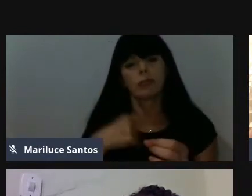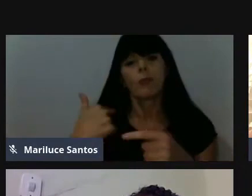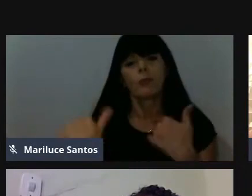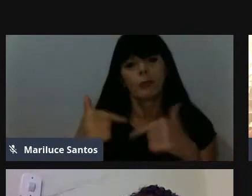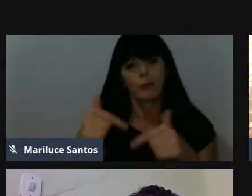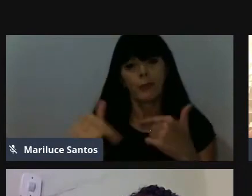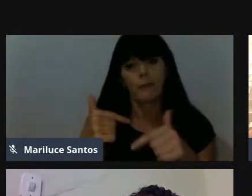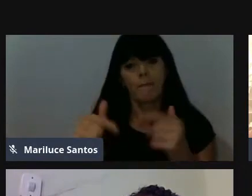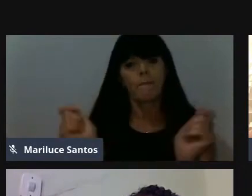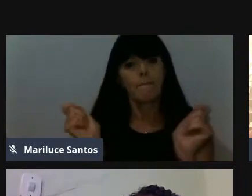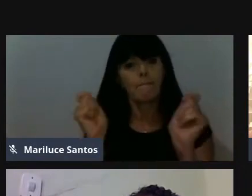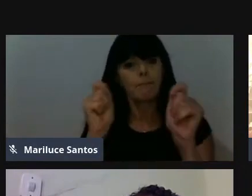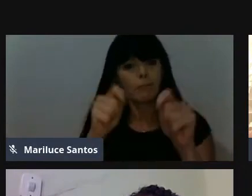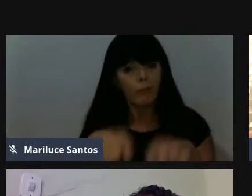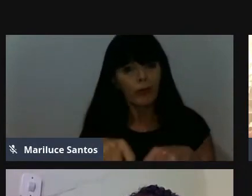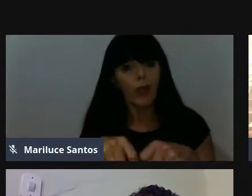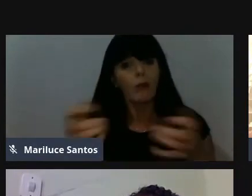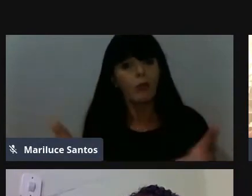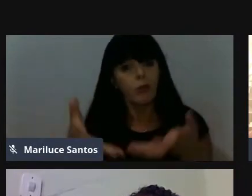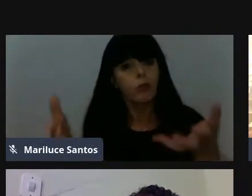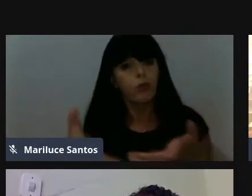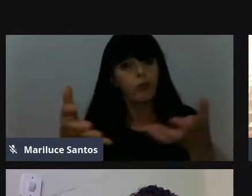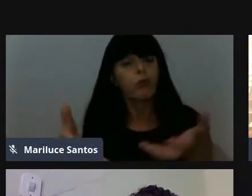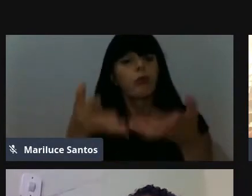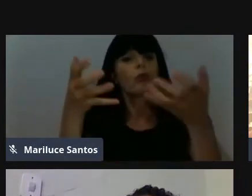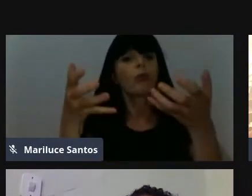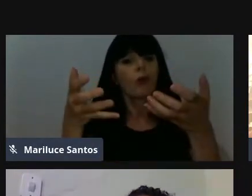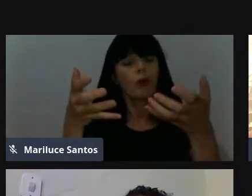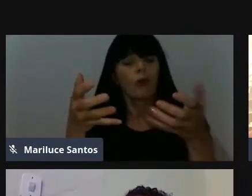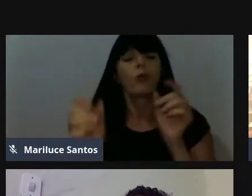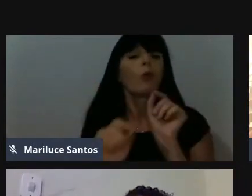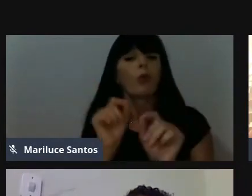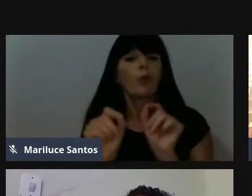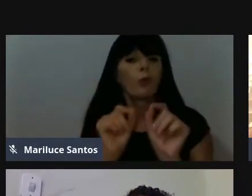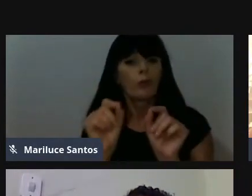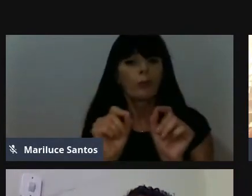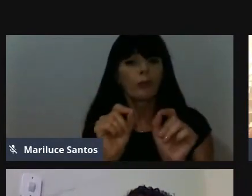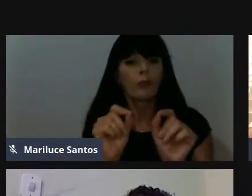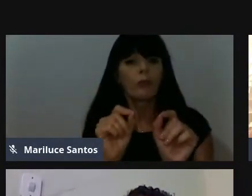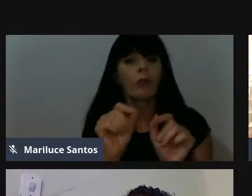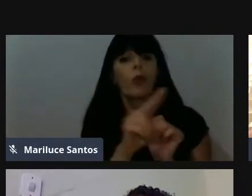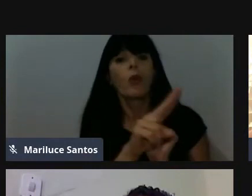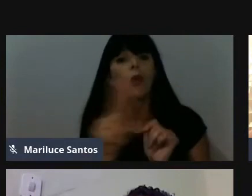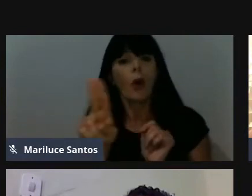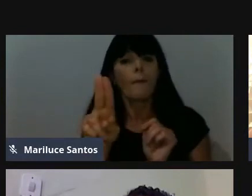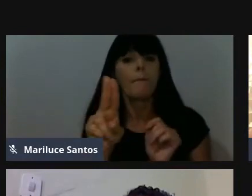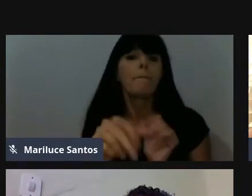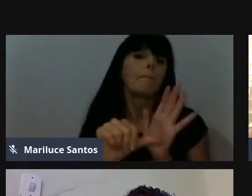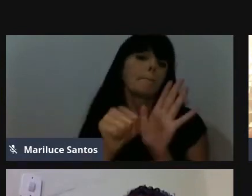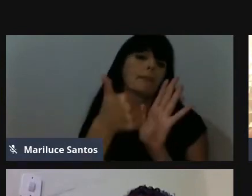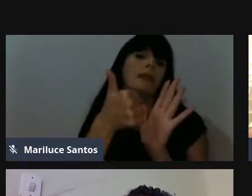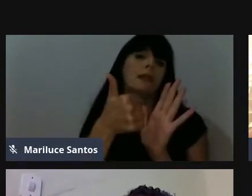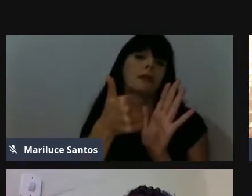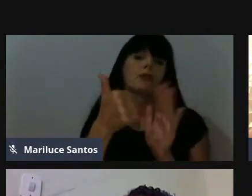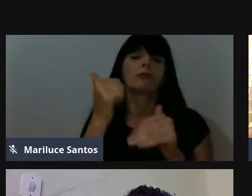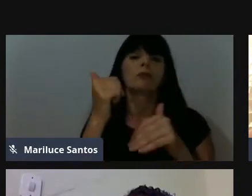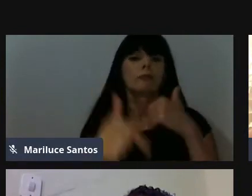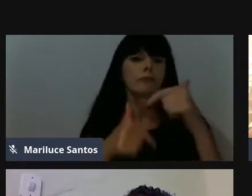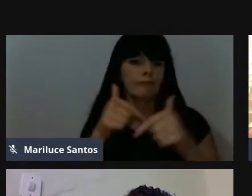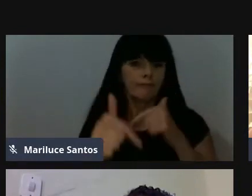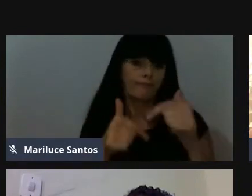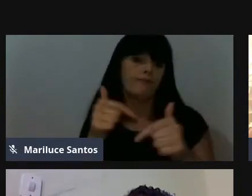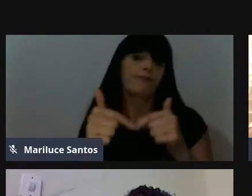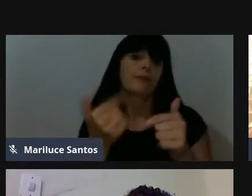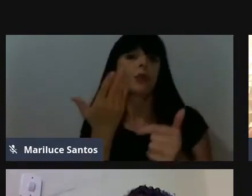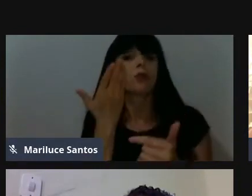de poder fomentar mesmo essa questão de fato do denominado, né? O chamado primeiro emprego, né? Aquela questão do jovem aprendiz.